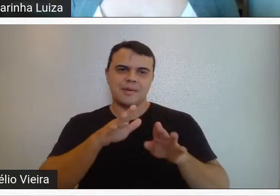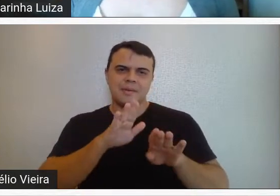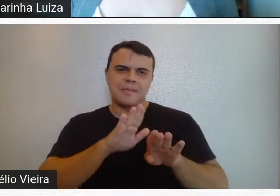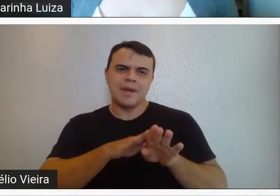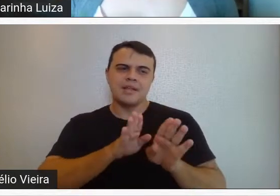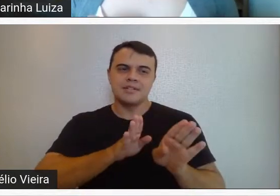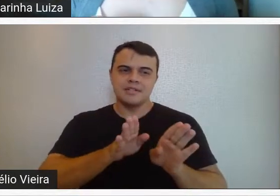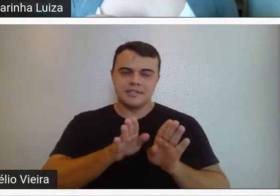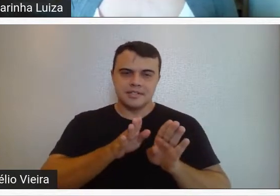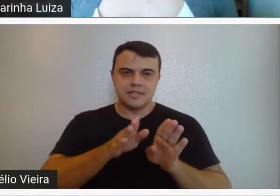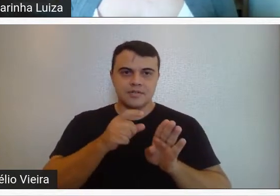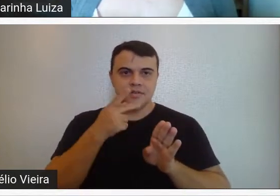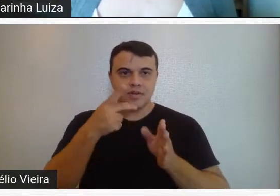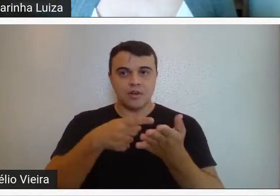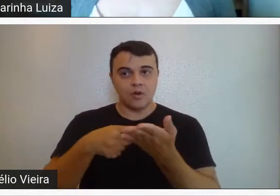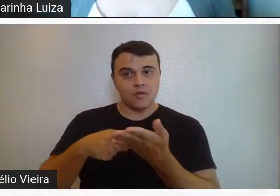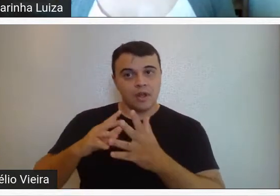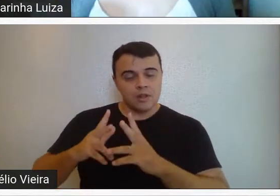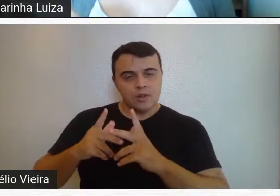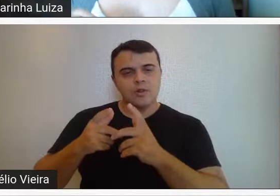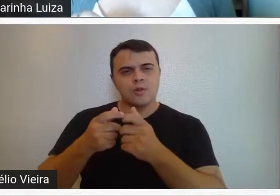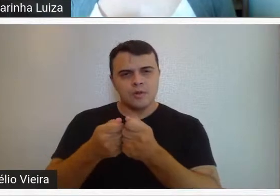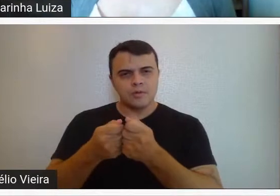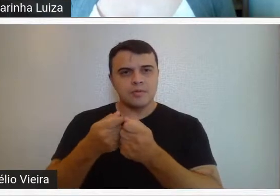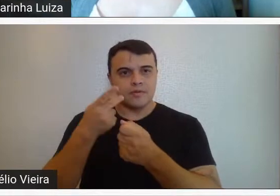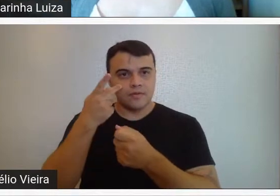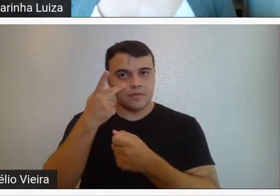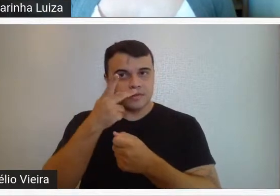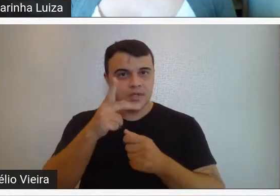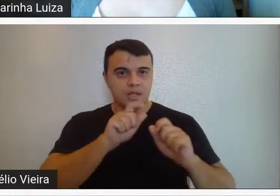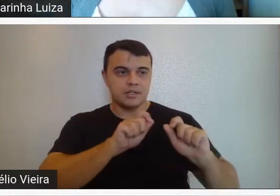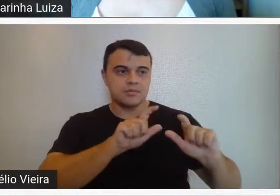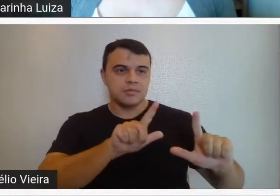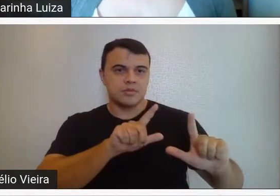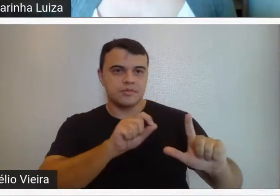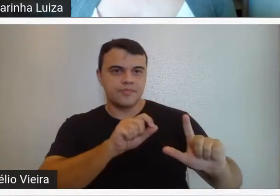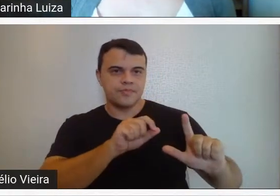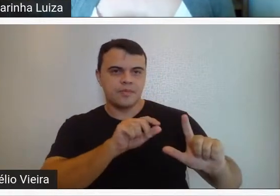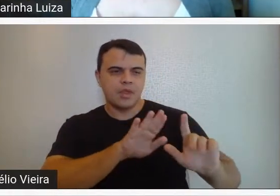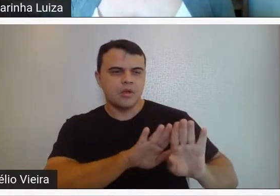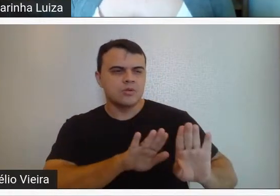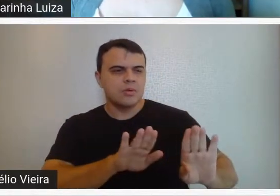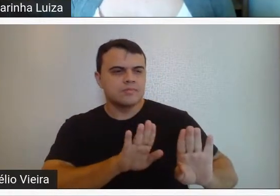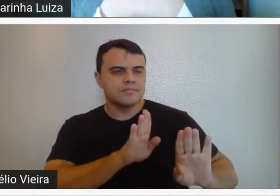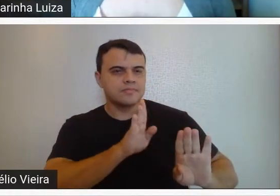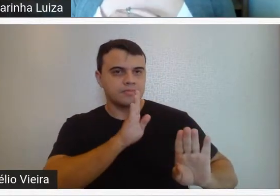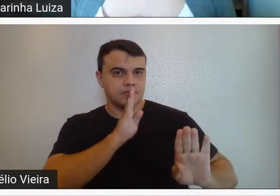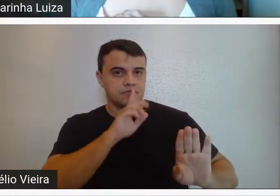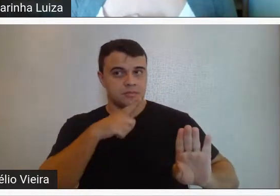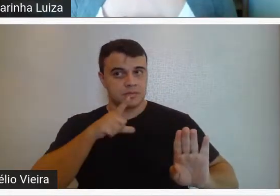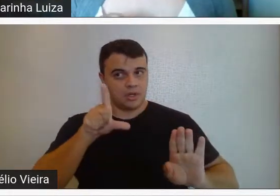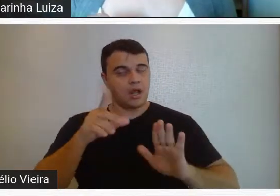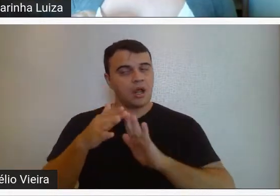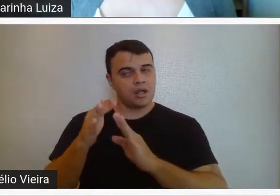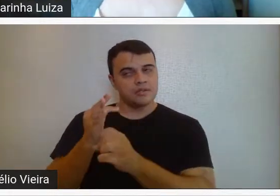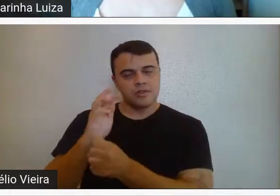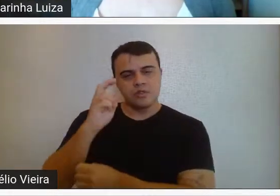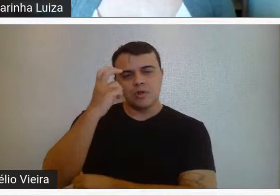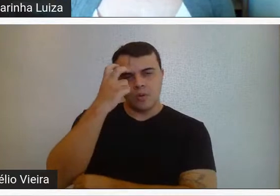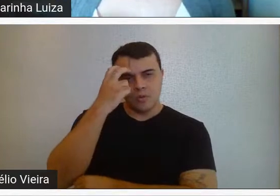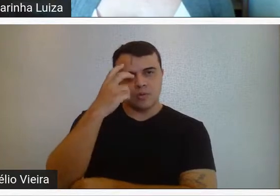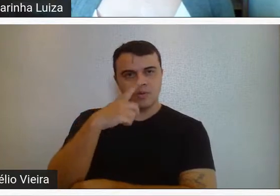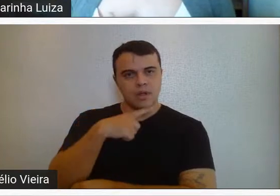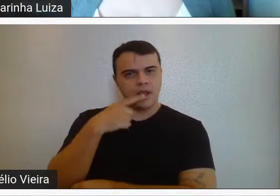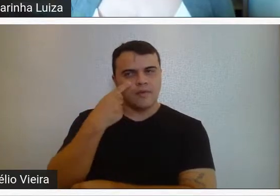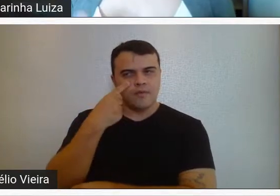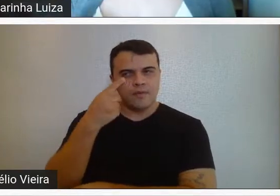mais acessível, queria convidar todo mundo a visitar a exposição à superfície em silêncio que está em cartaz lá na Casa Fiat de Cultura,